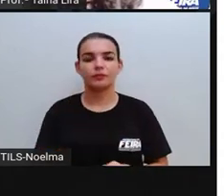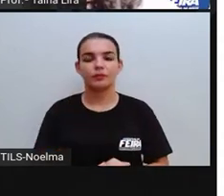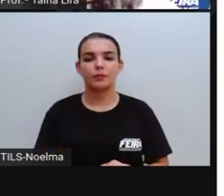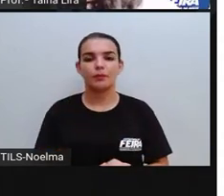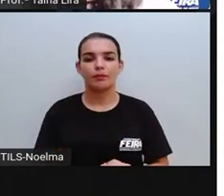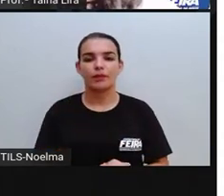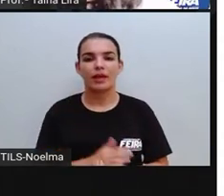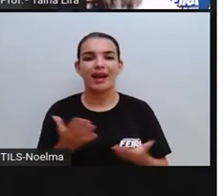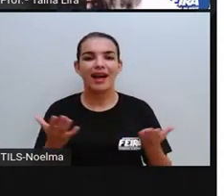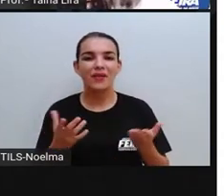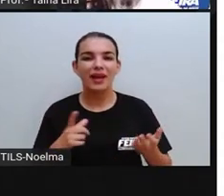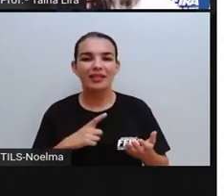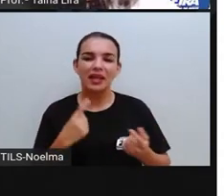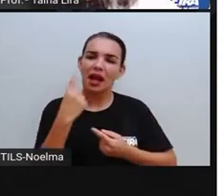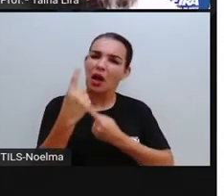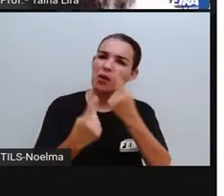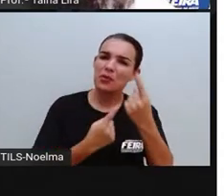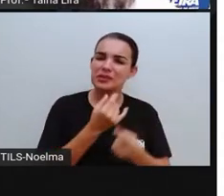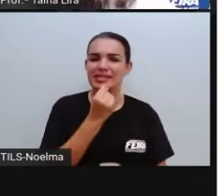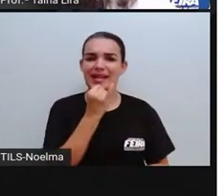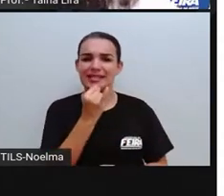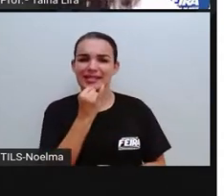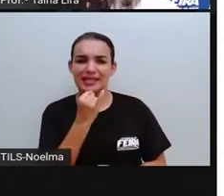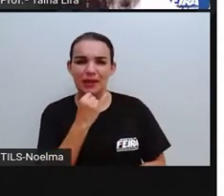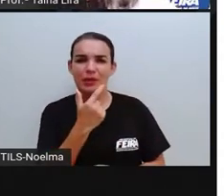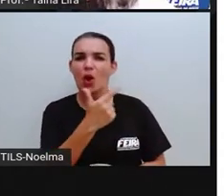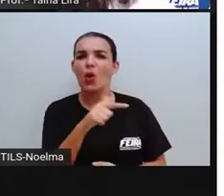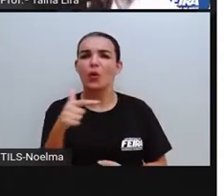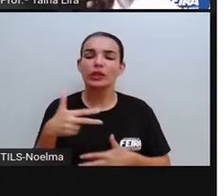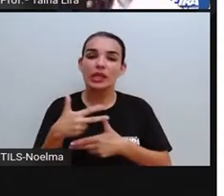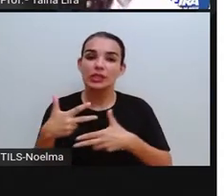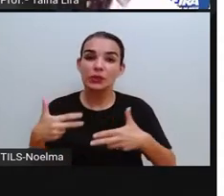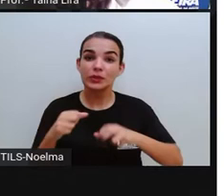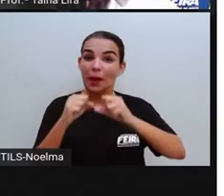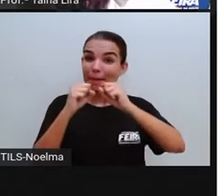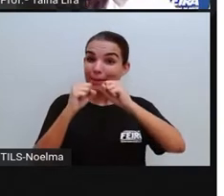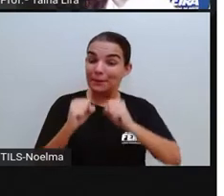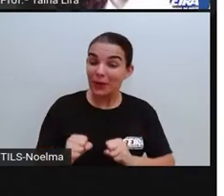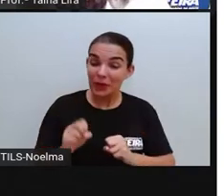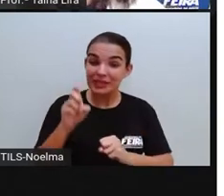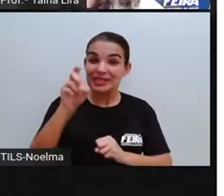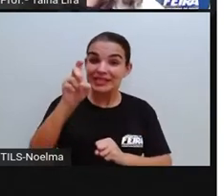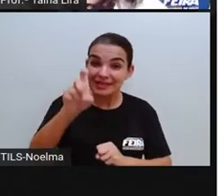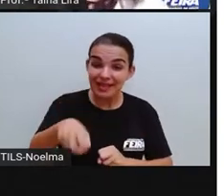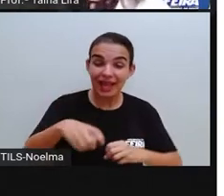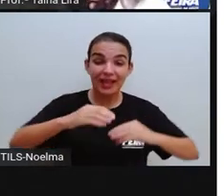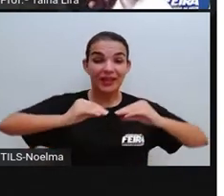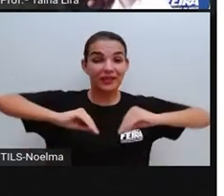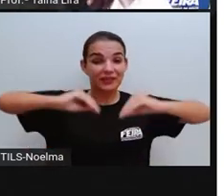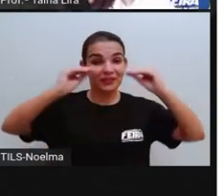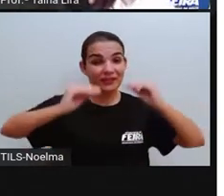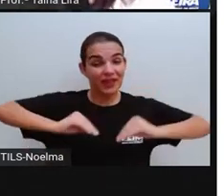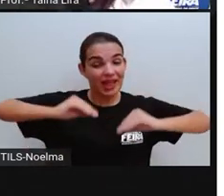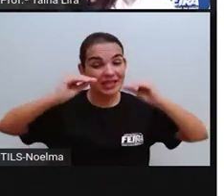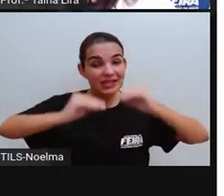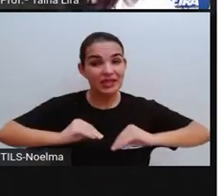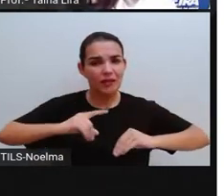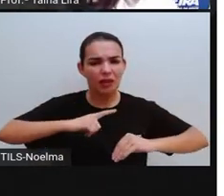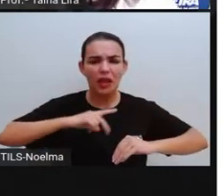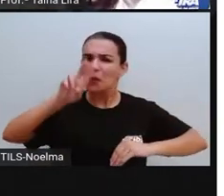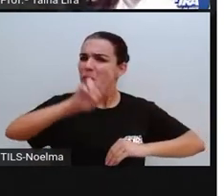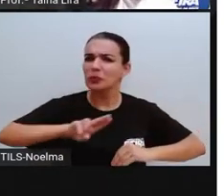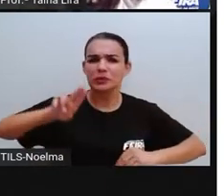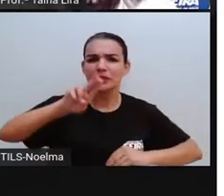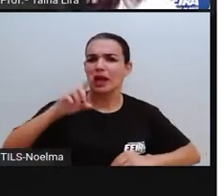E a Pró trouxe alguns exemplos aqui de outros materiais, outros objetos que nós encontramos aí no nosso cotidiano